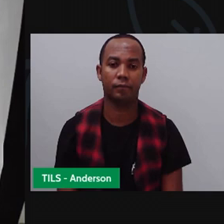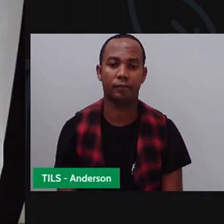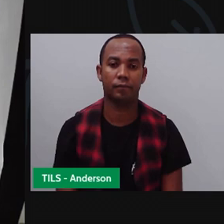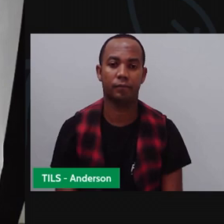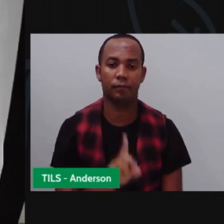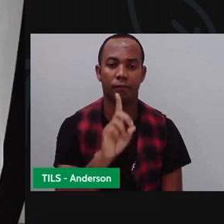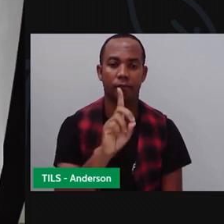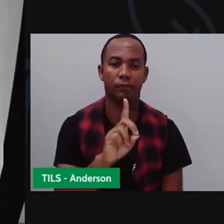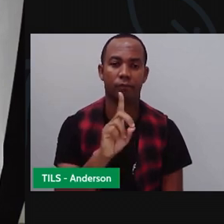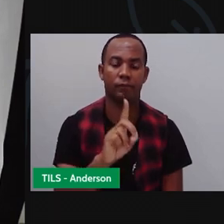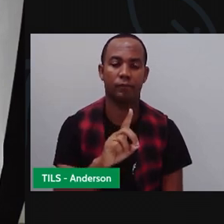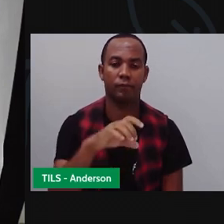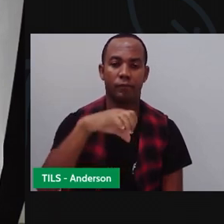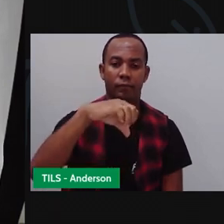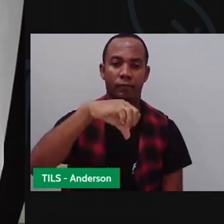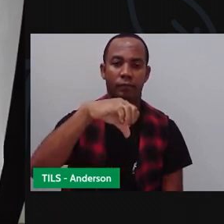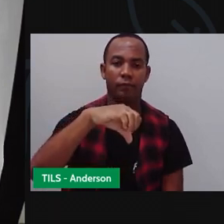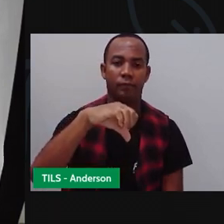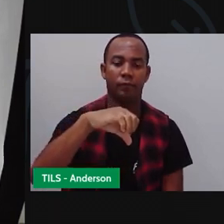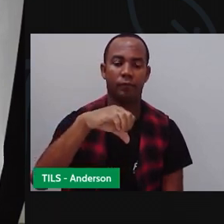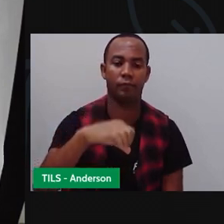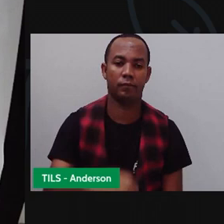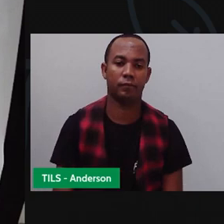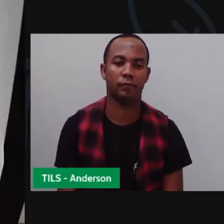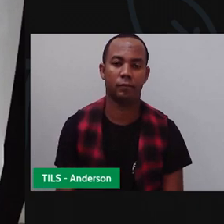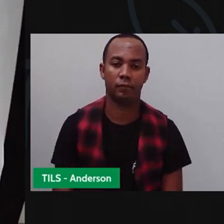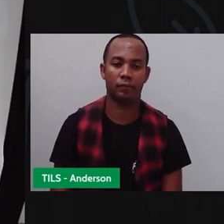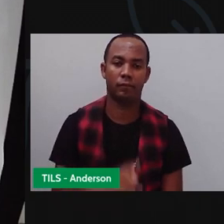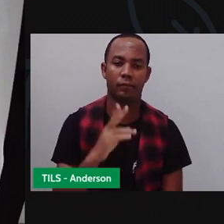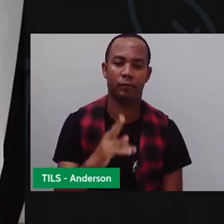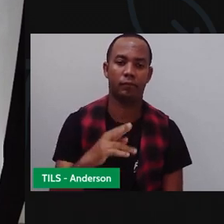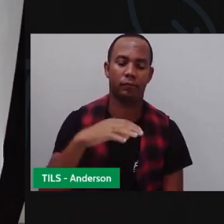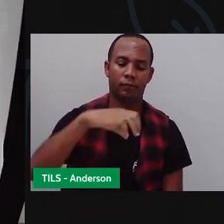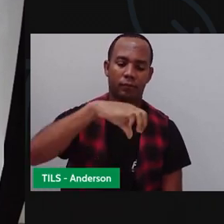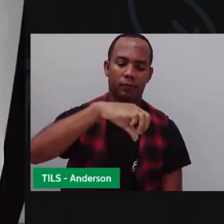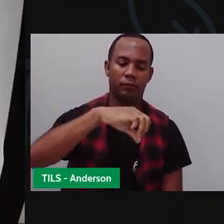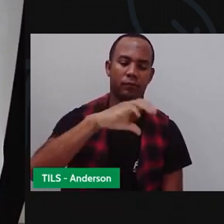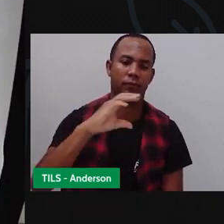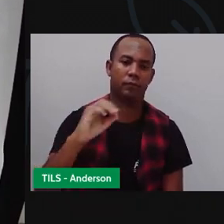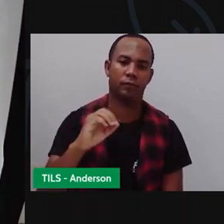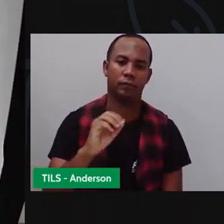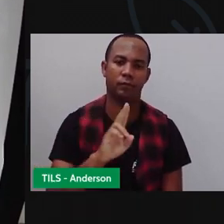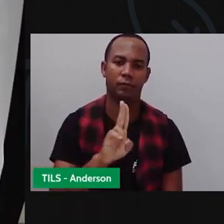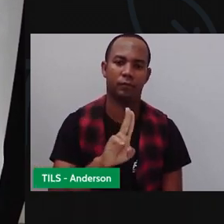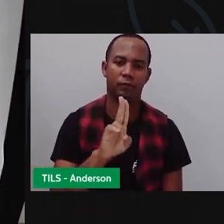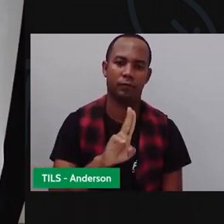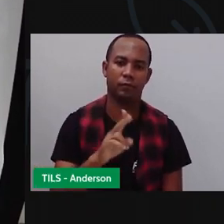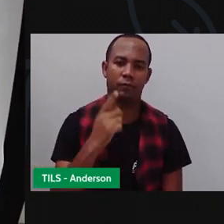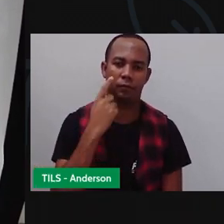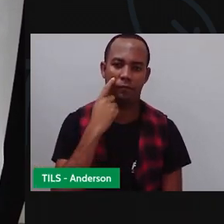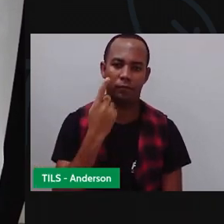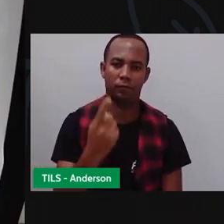dezenas é o mesmo que o quê? Que noventa, o quê? Unidades. Olha.